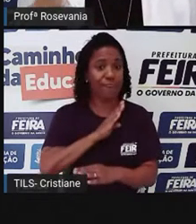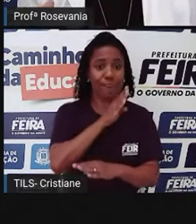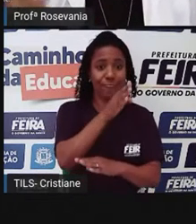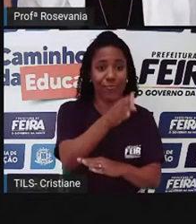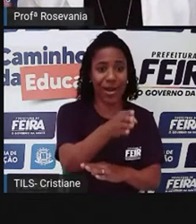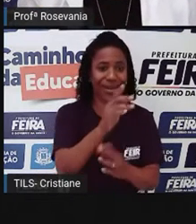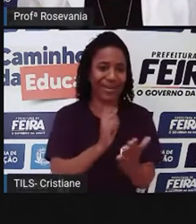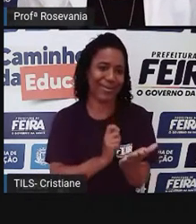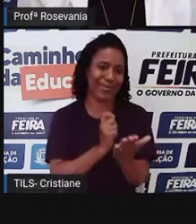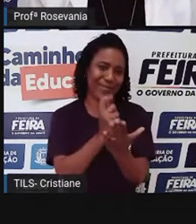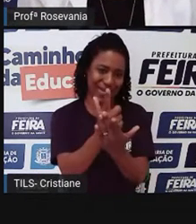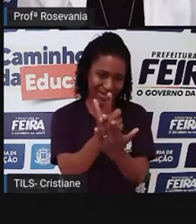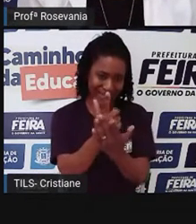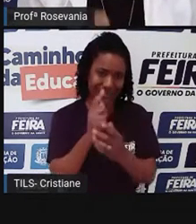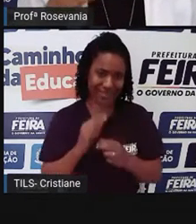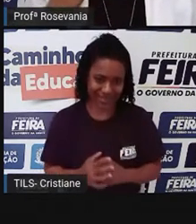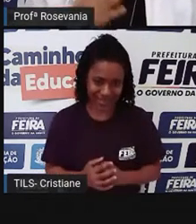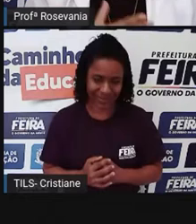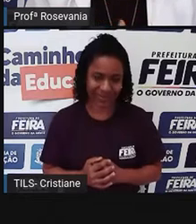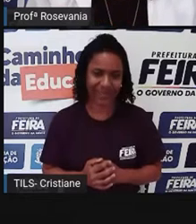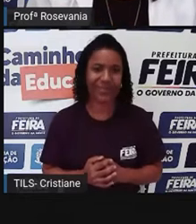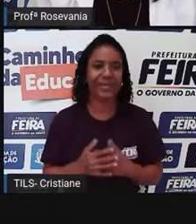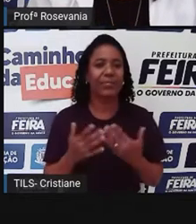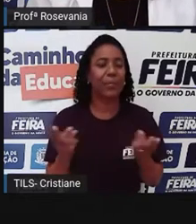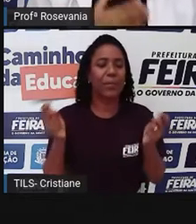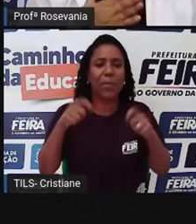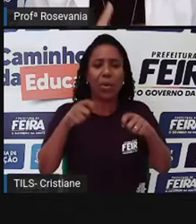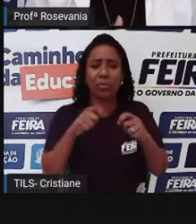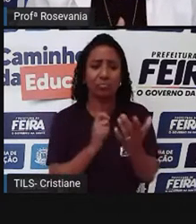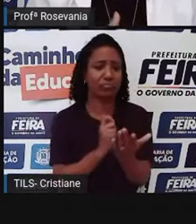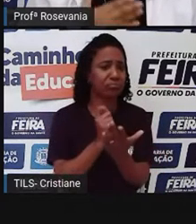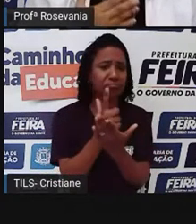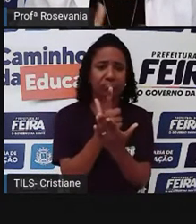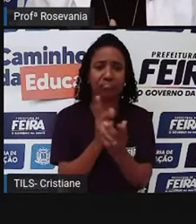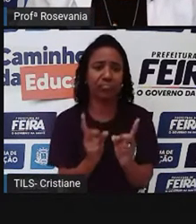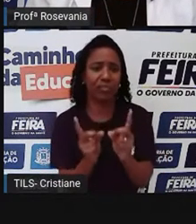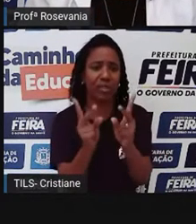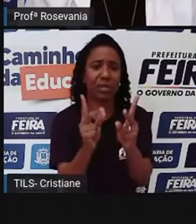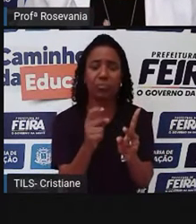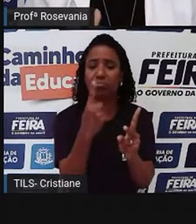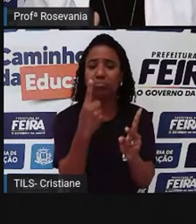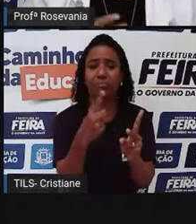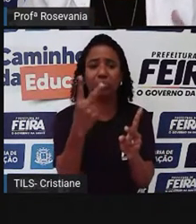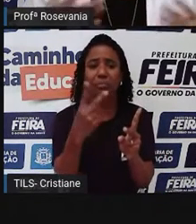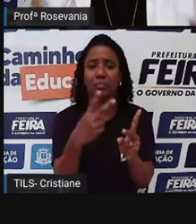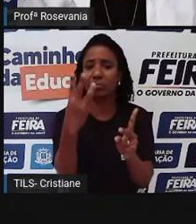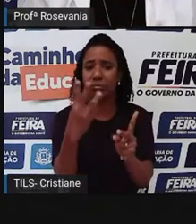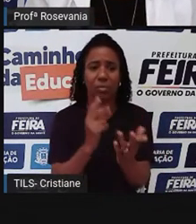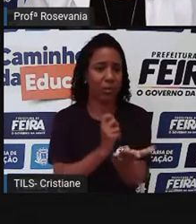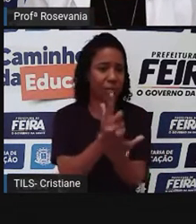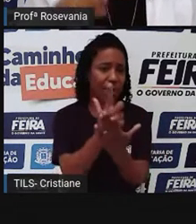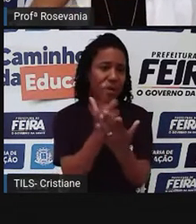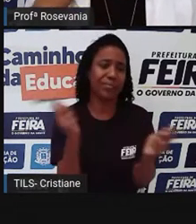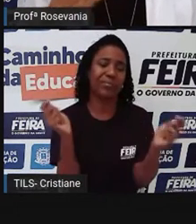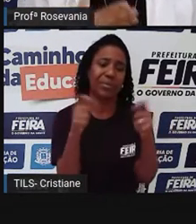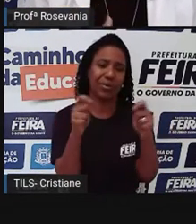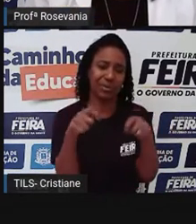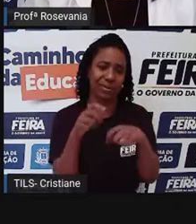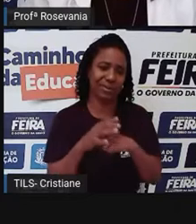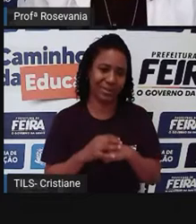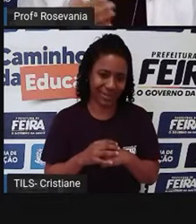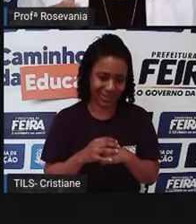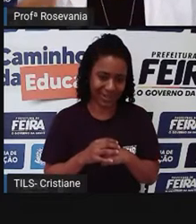uma pequena quantidade do produto. Então, o comércio varejista é o tipo mais comum, né, são os tipos mais comuns,